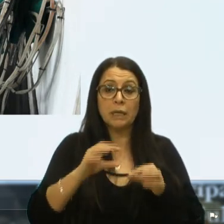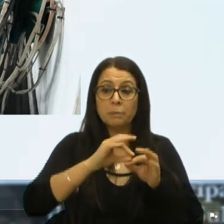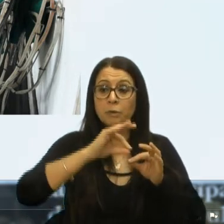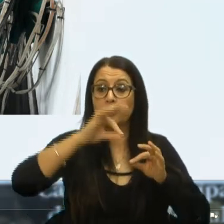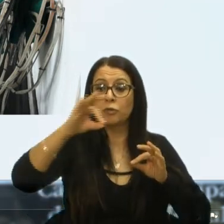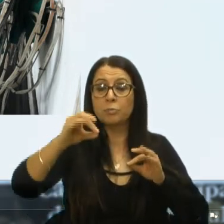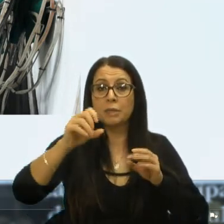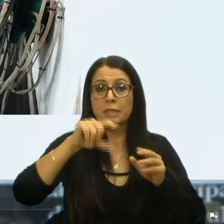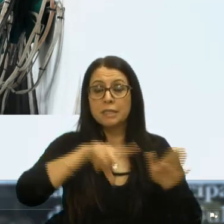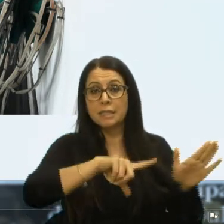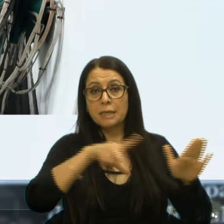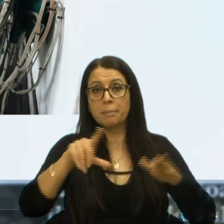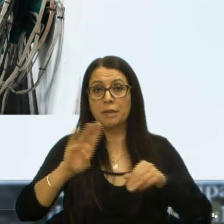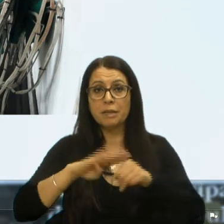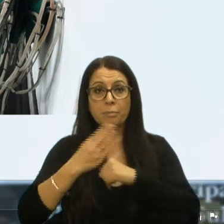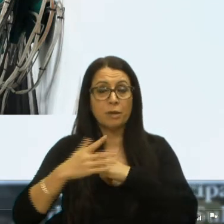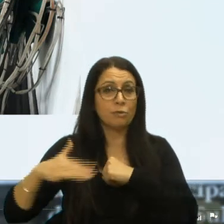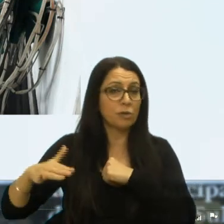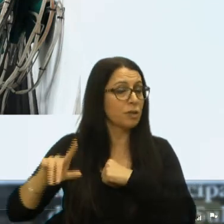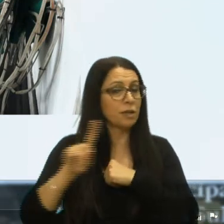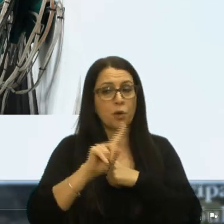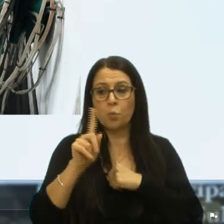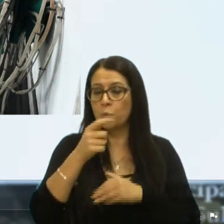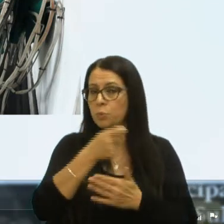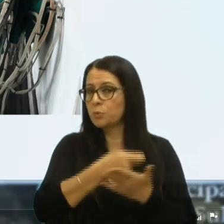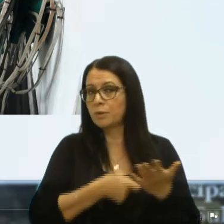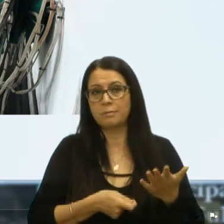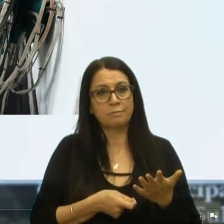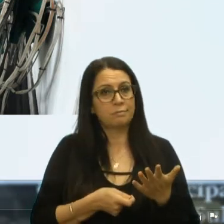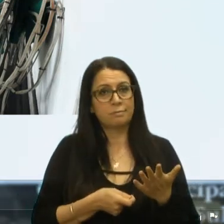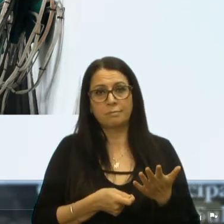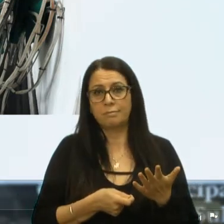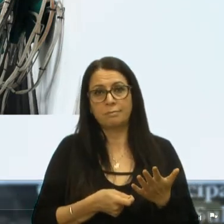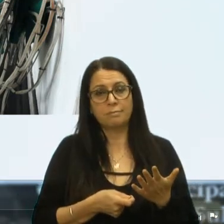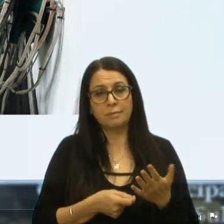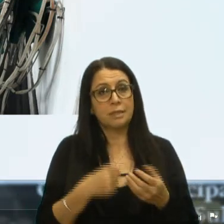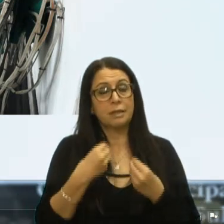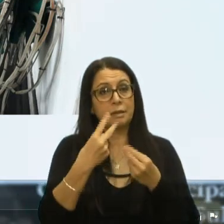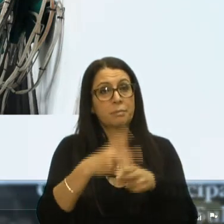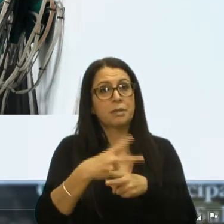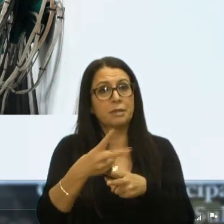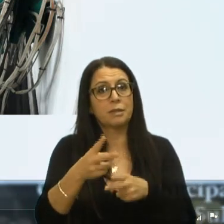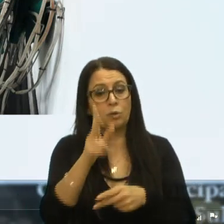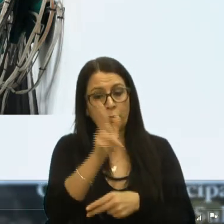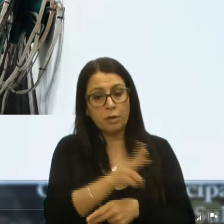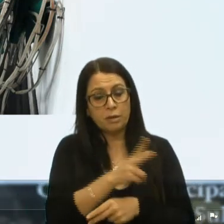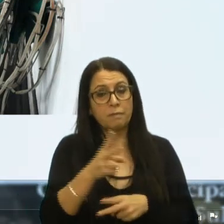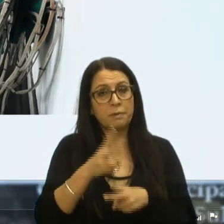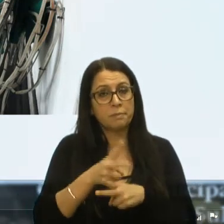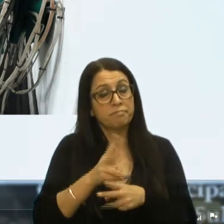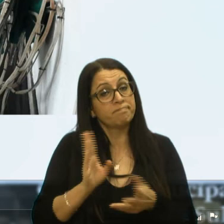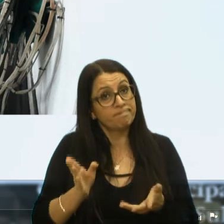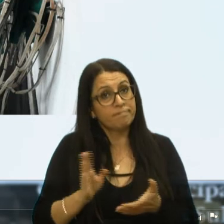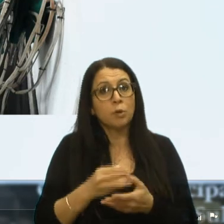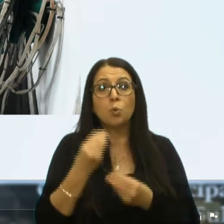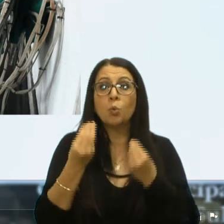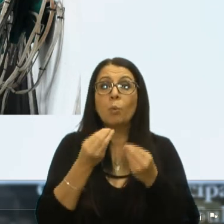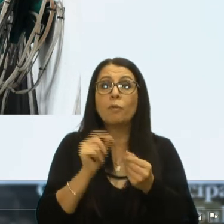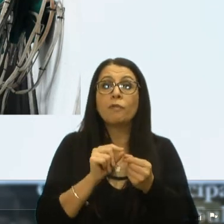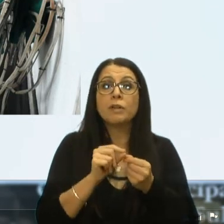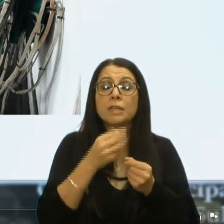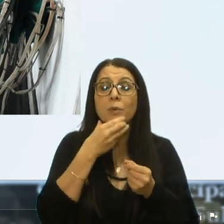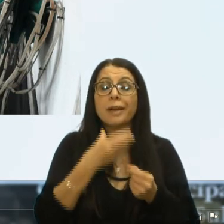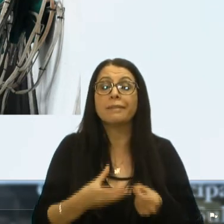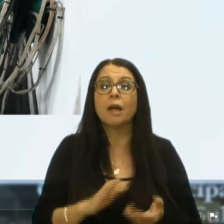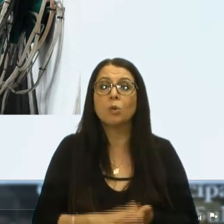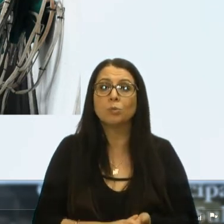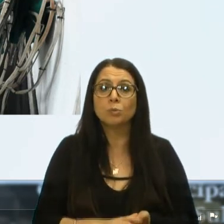semana de Galópolis. Não autorizaram e nem cederam. O padre teve que emprestar. Como é que vai ser o Natal que é